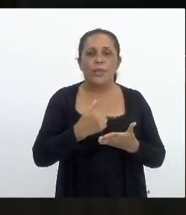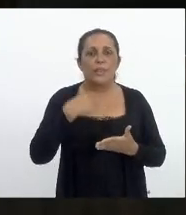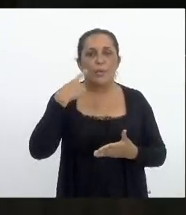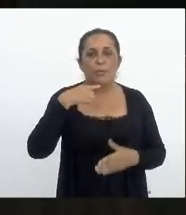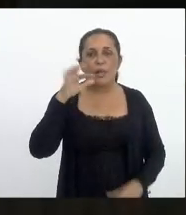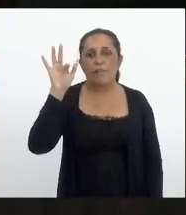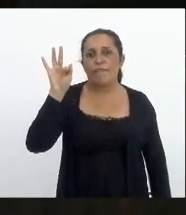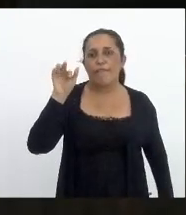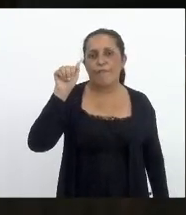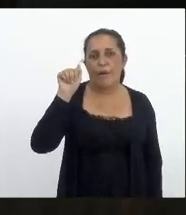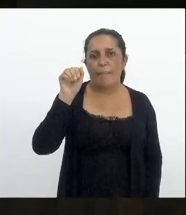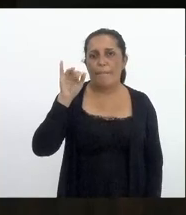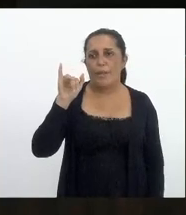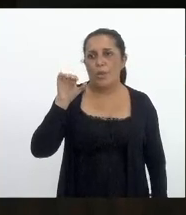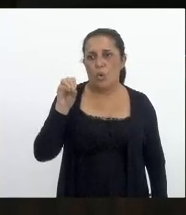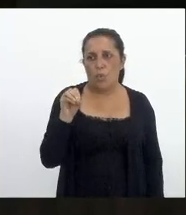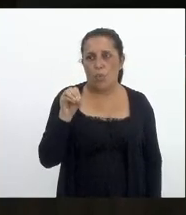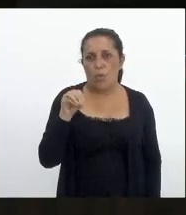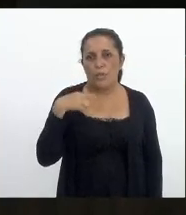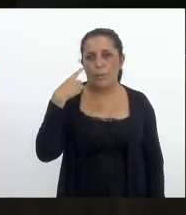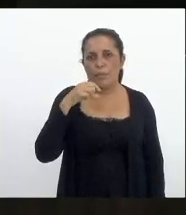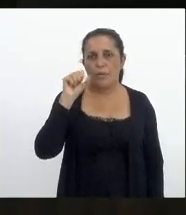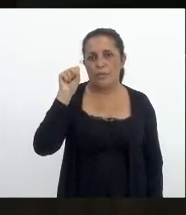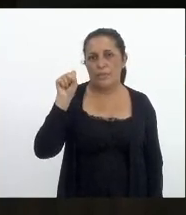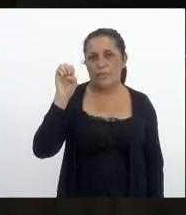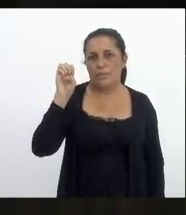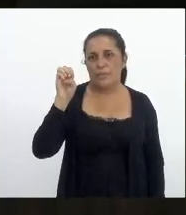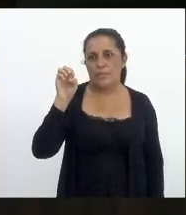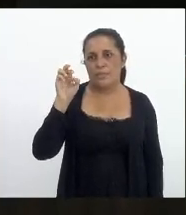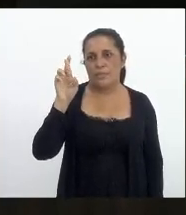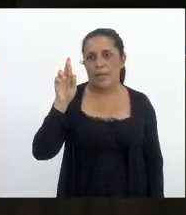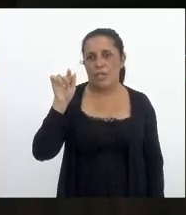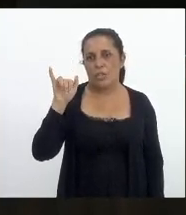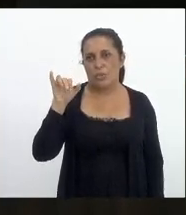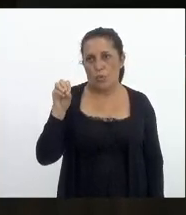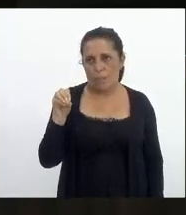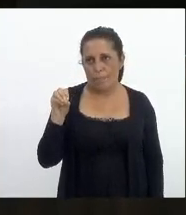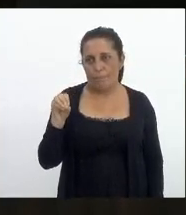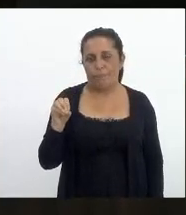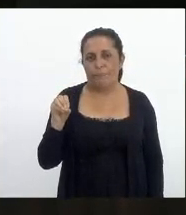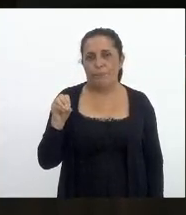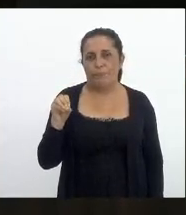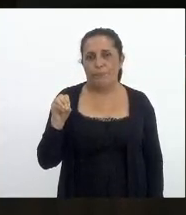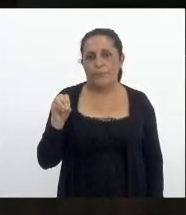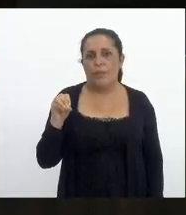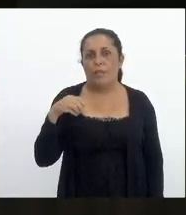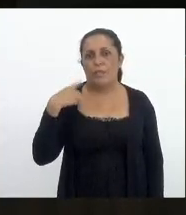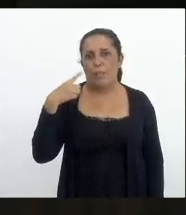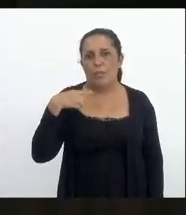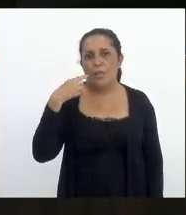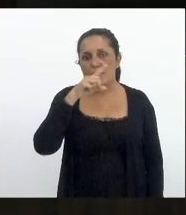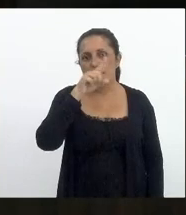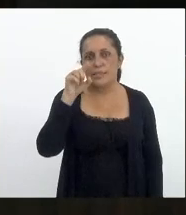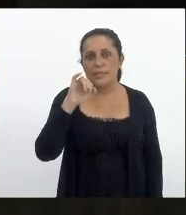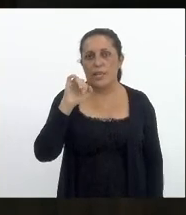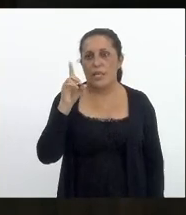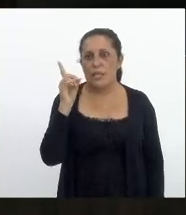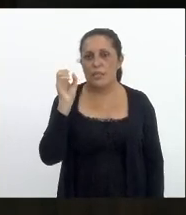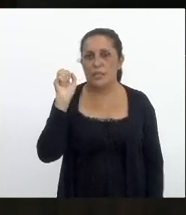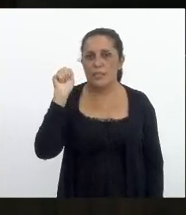deputado Sérgio Fernandes deputada Zeidan